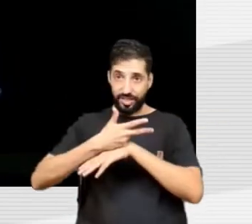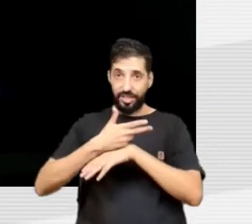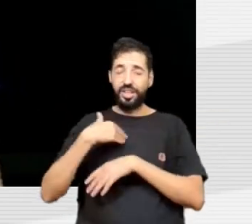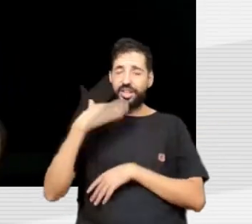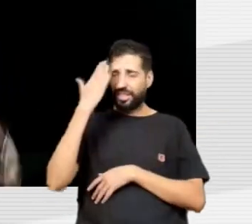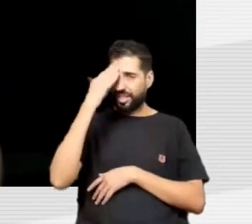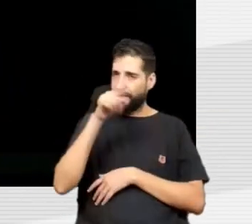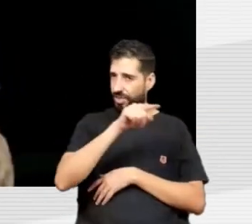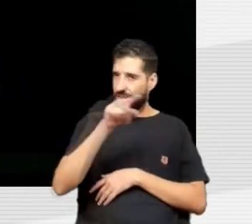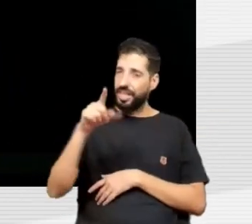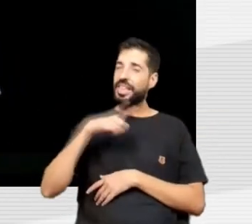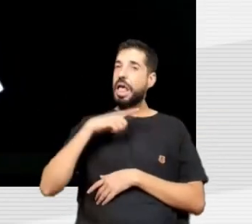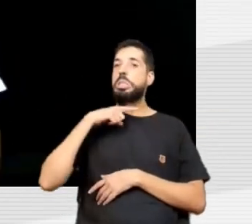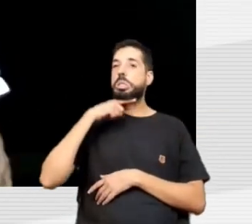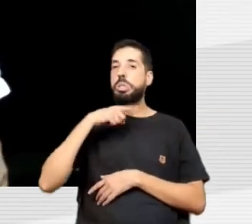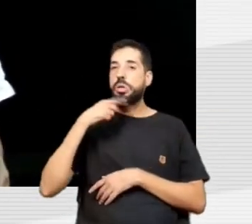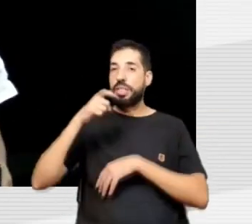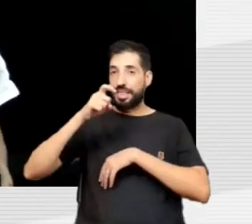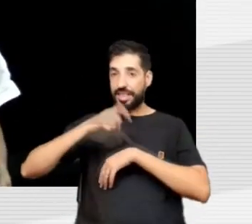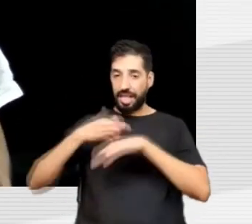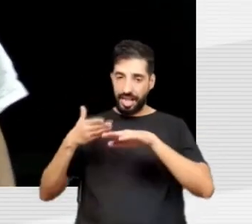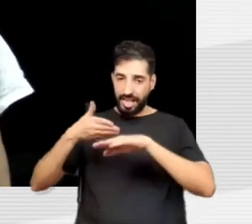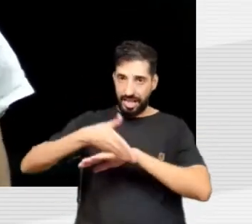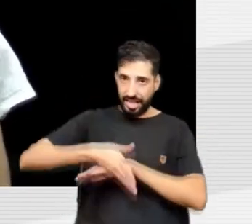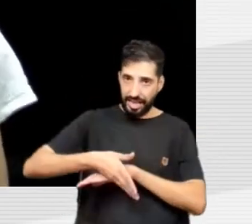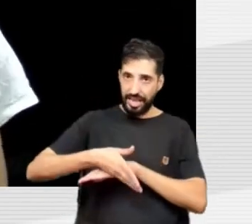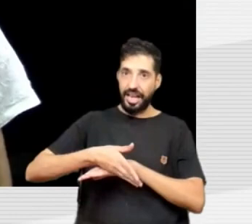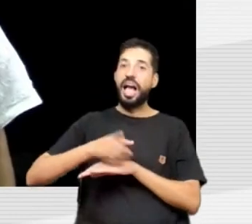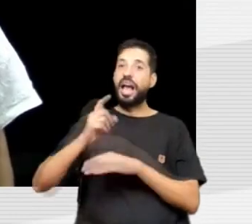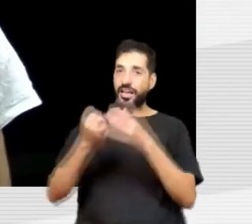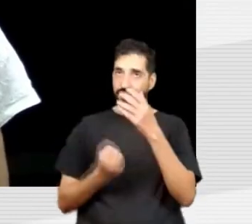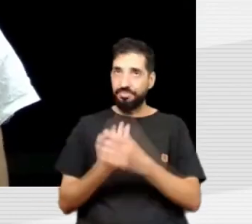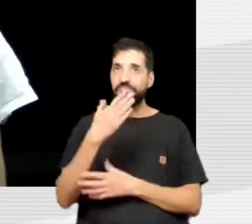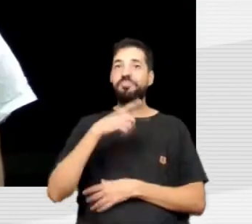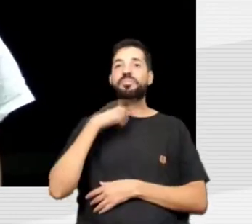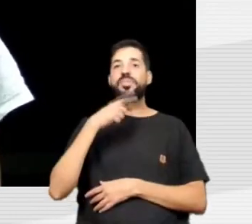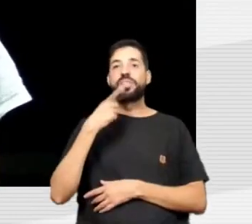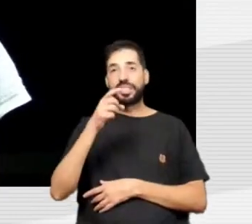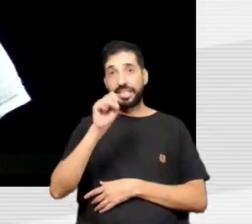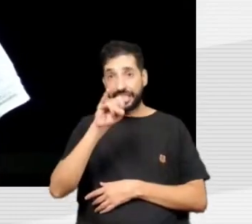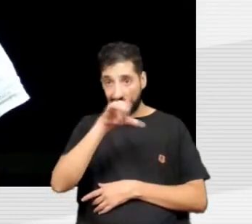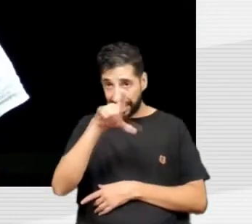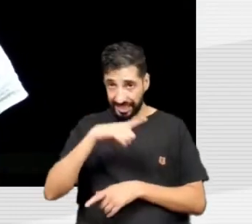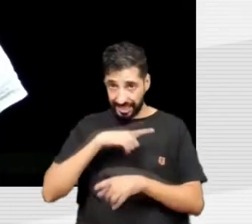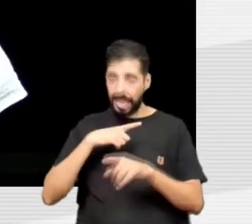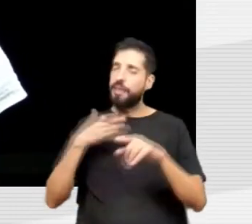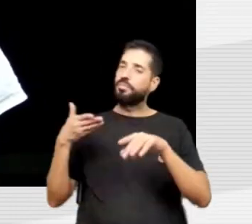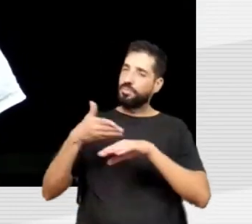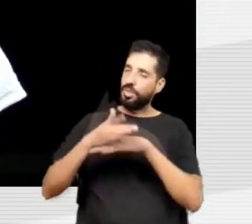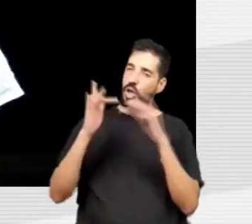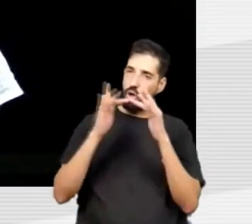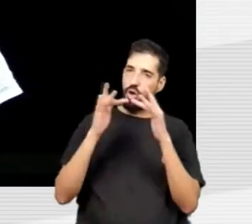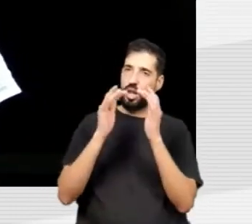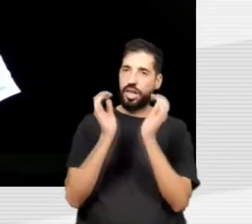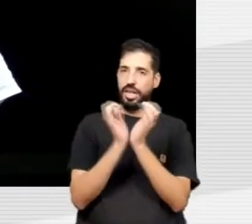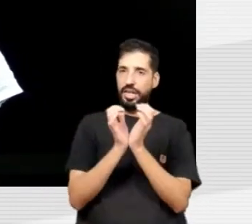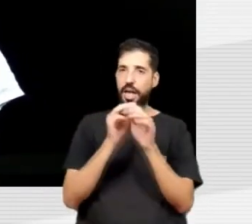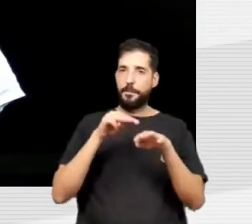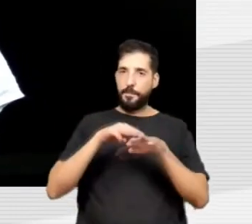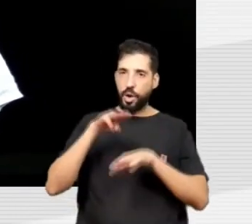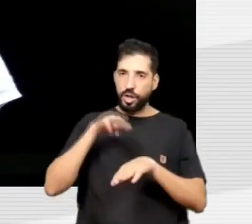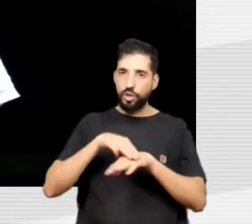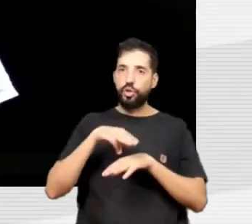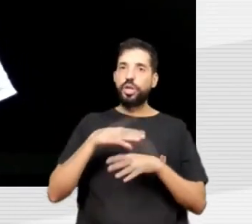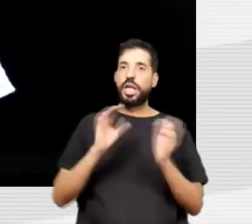dúvida, que na hora que a gente entra em campo, é que surgem as dúvidas. Se tiver dúvida, entre em contato com a nossa equipe de monitoria, com a equipe da